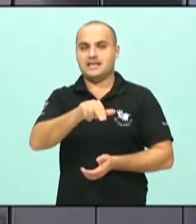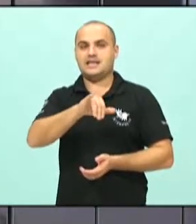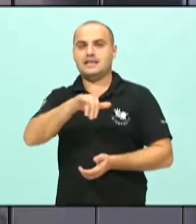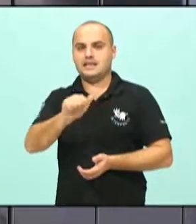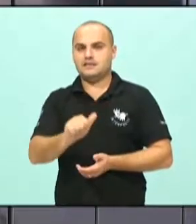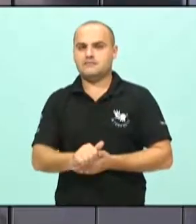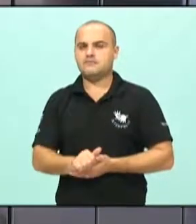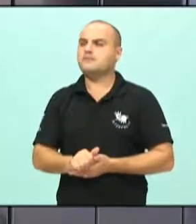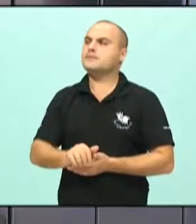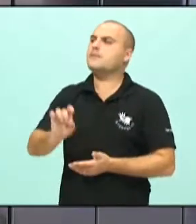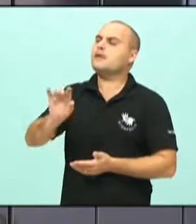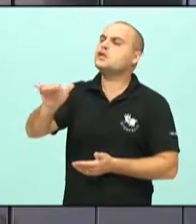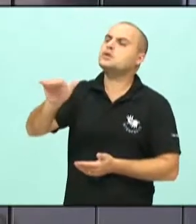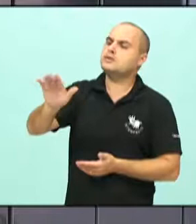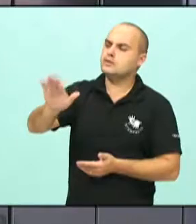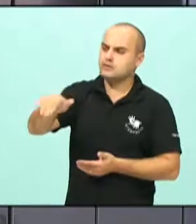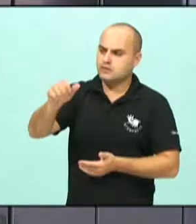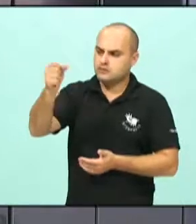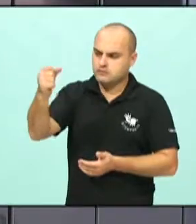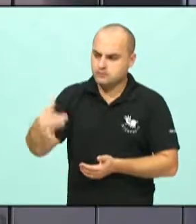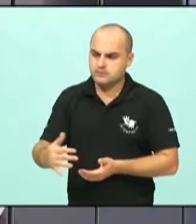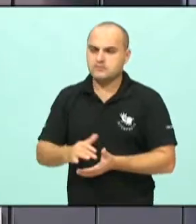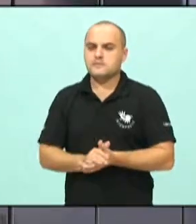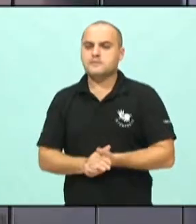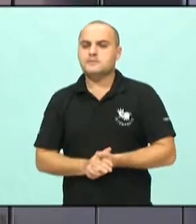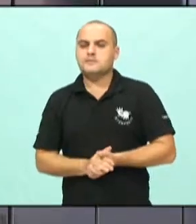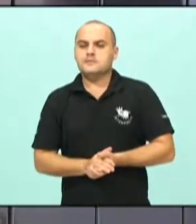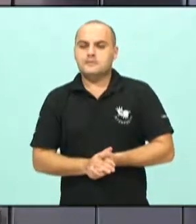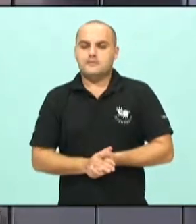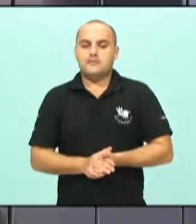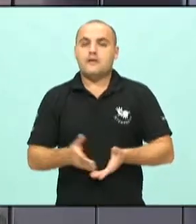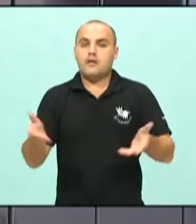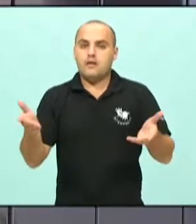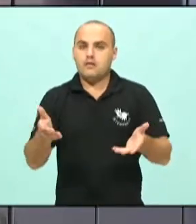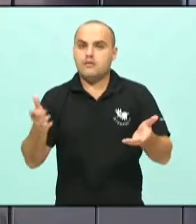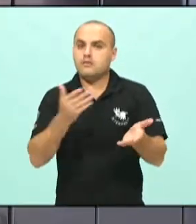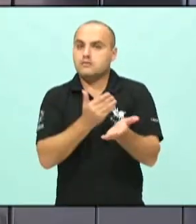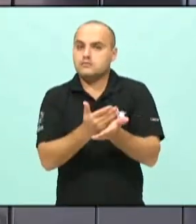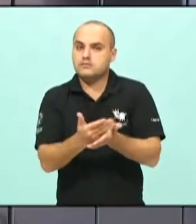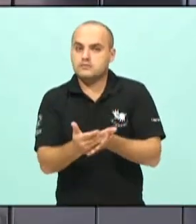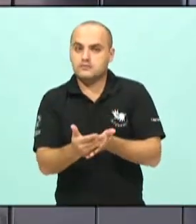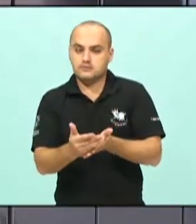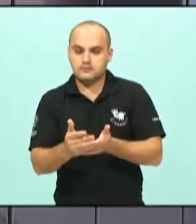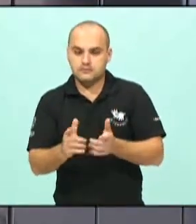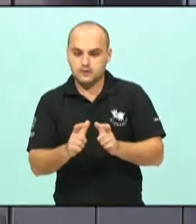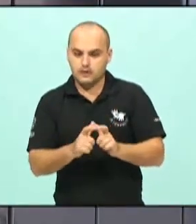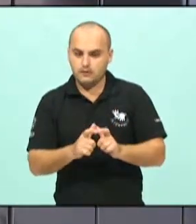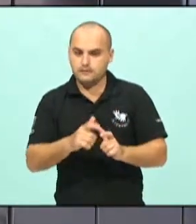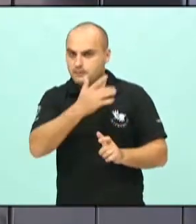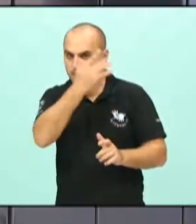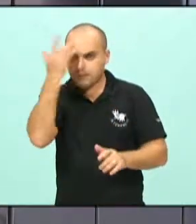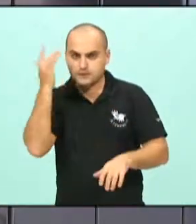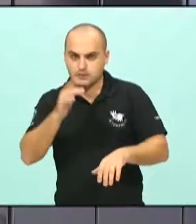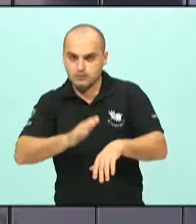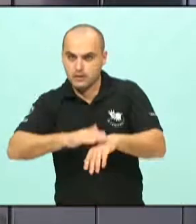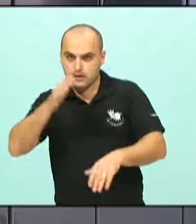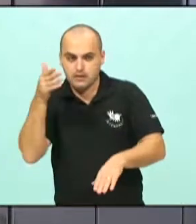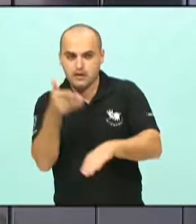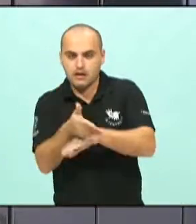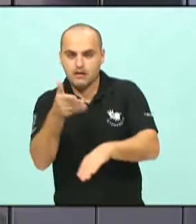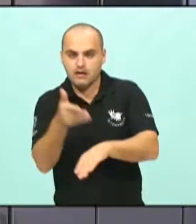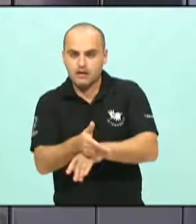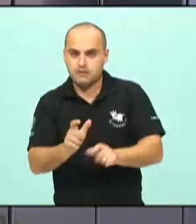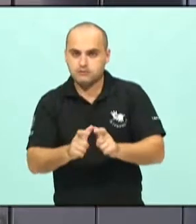com isso, com isso nós estamos conseguindo fazer um movimento de crescimento do partido que tem nos deixado